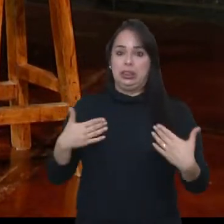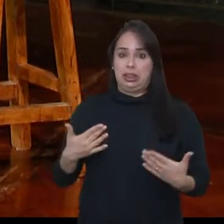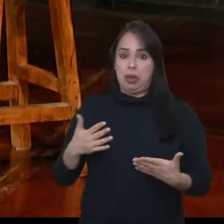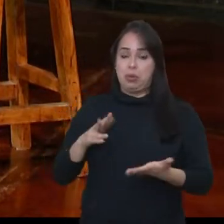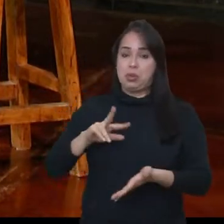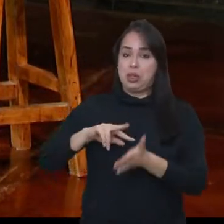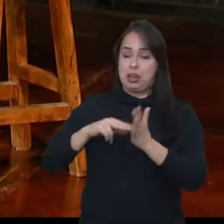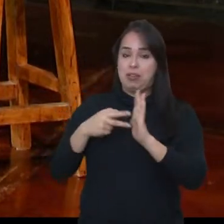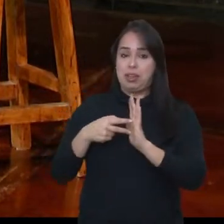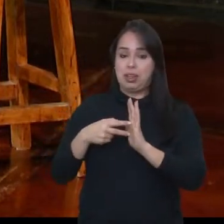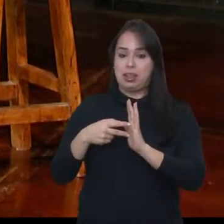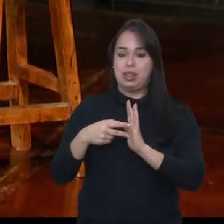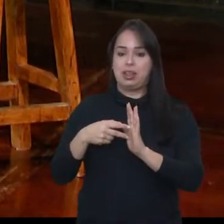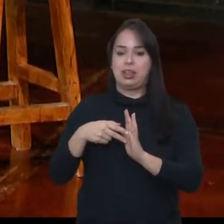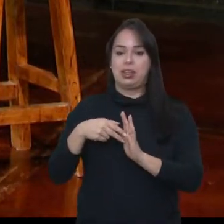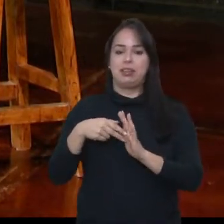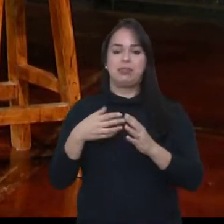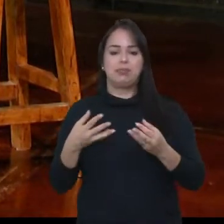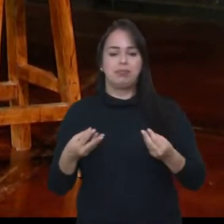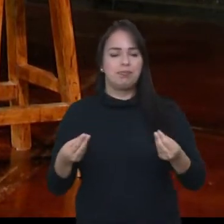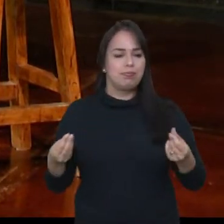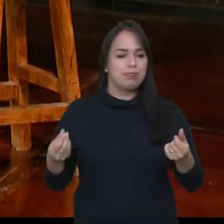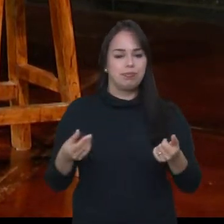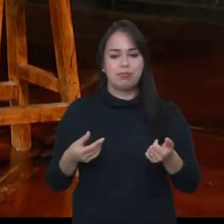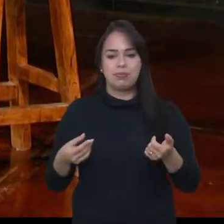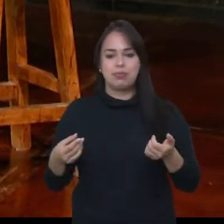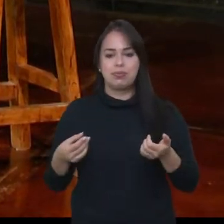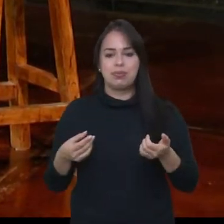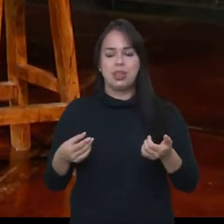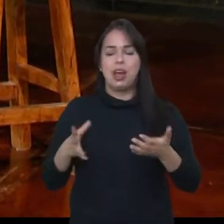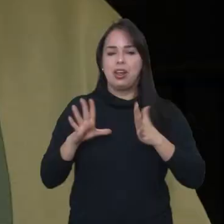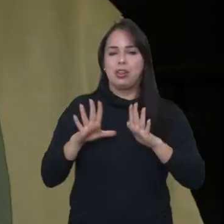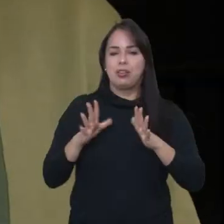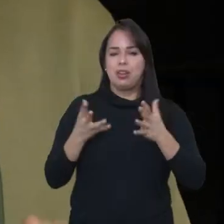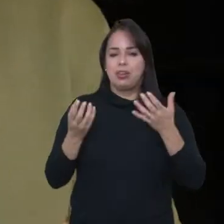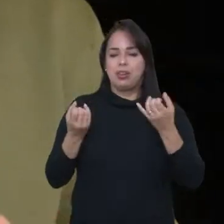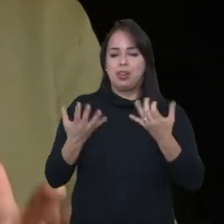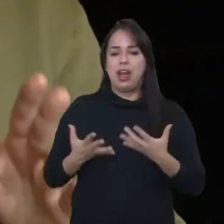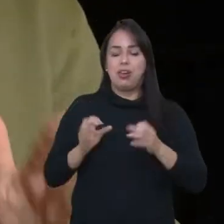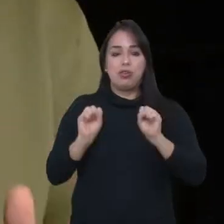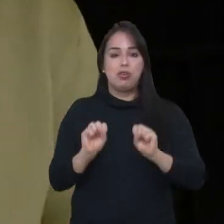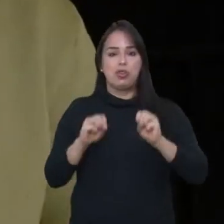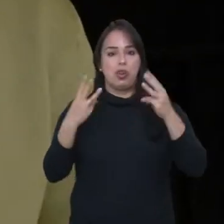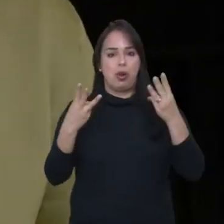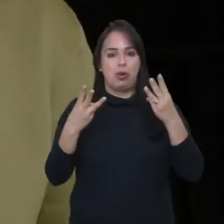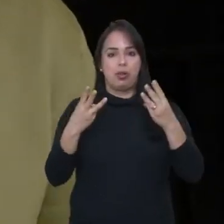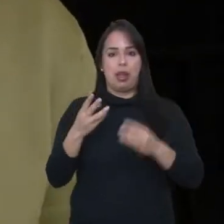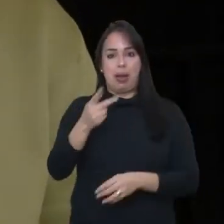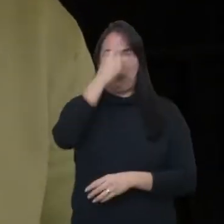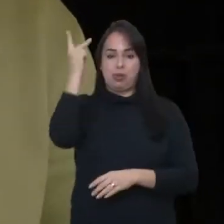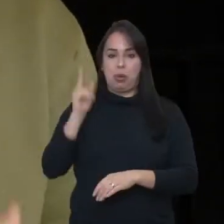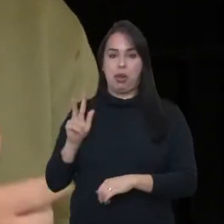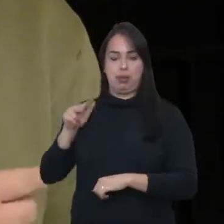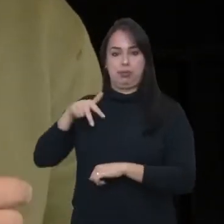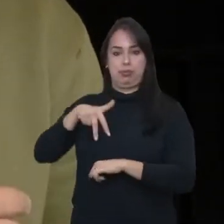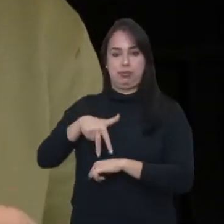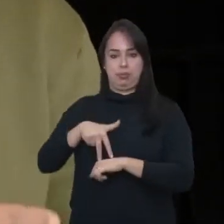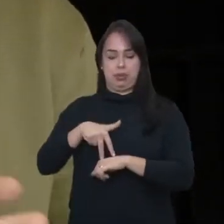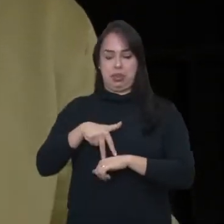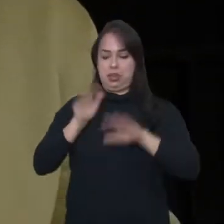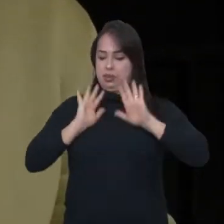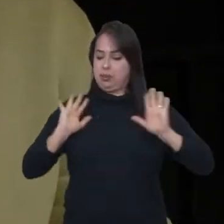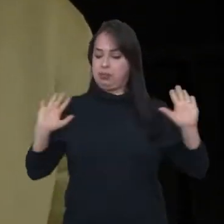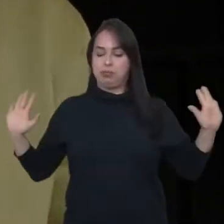nada mais é do que, lógico, o a gente fala, o genérico ali, é o show, né? O comediante em pé, sem